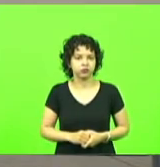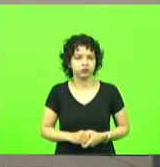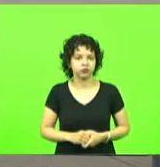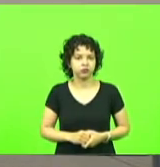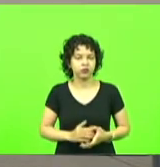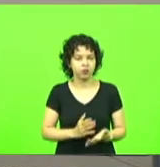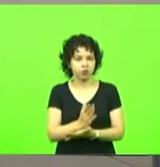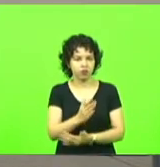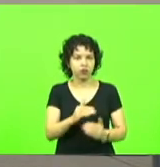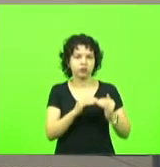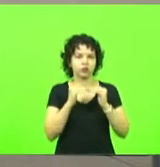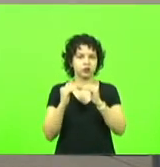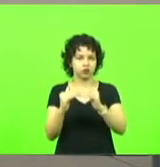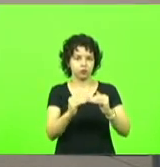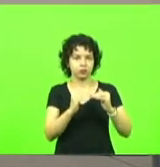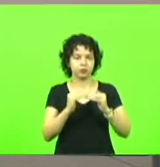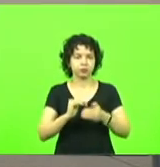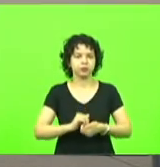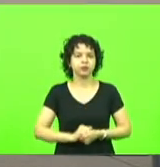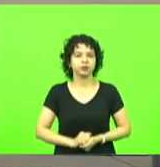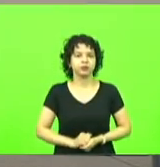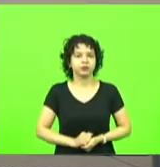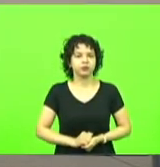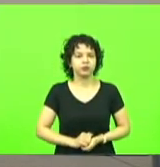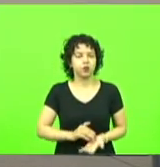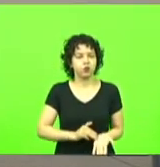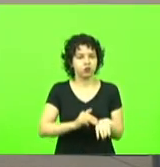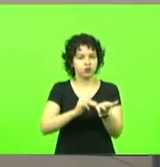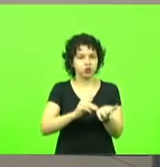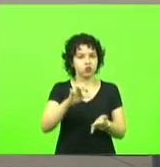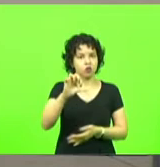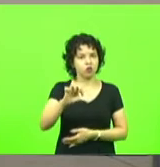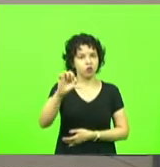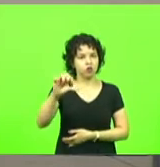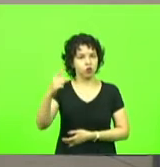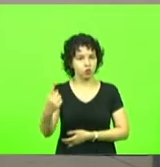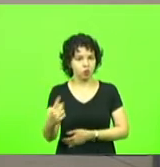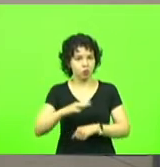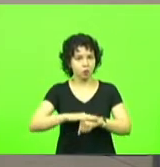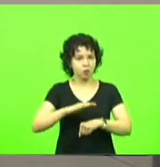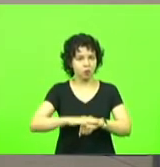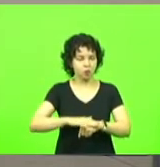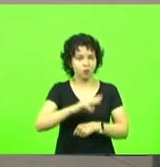aprovado por unanimidade moção número 991 deputado